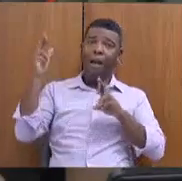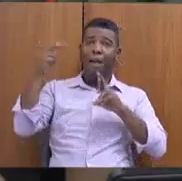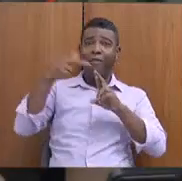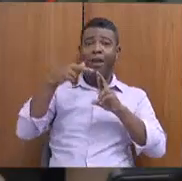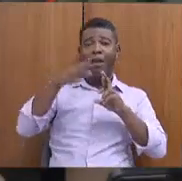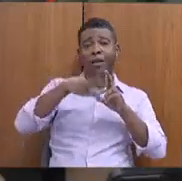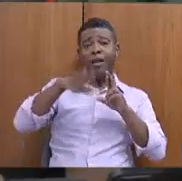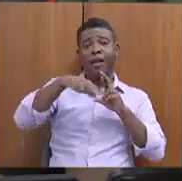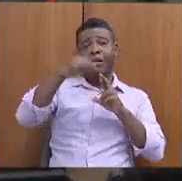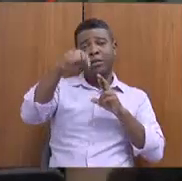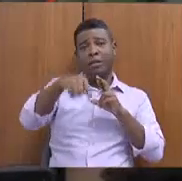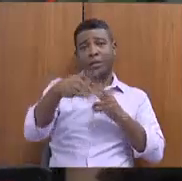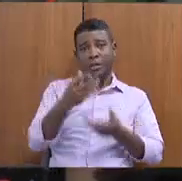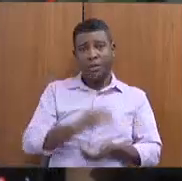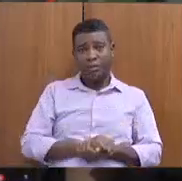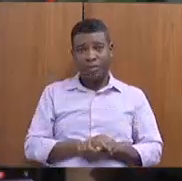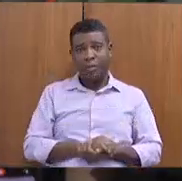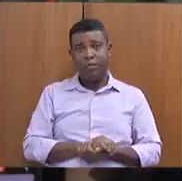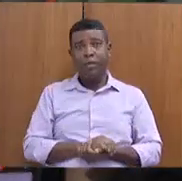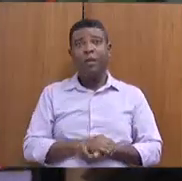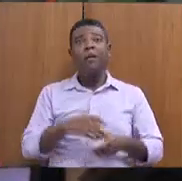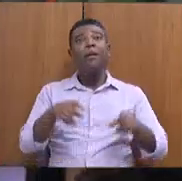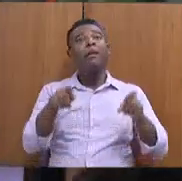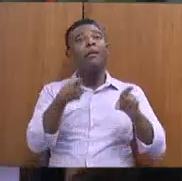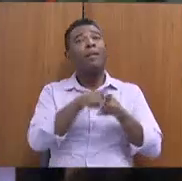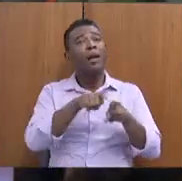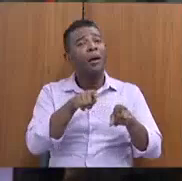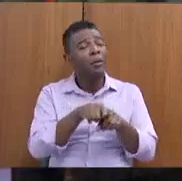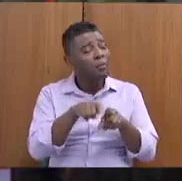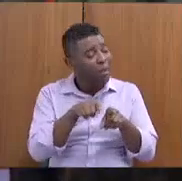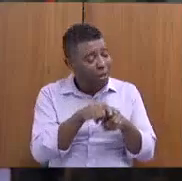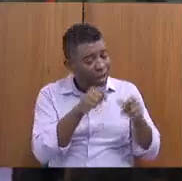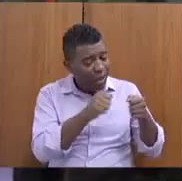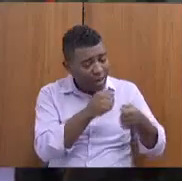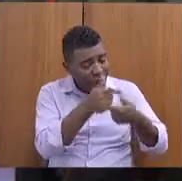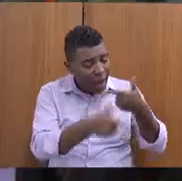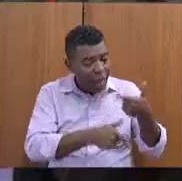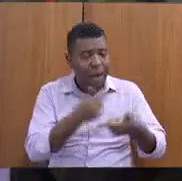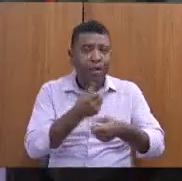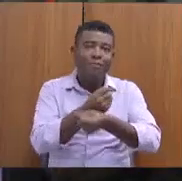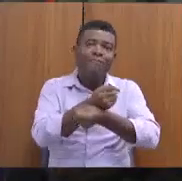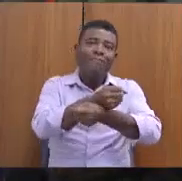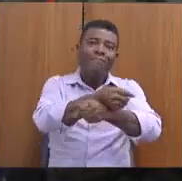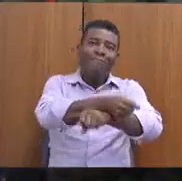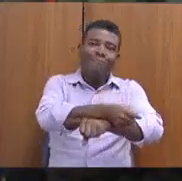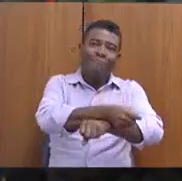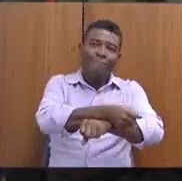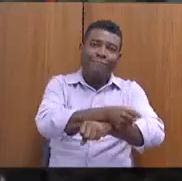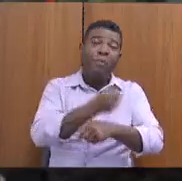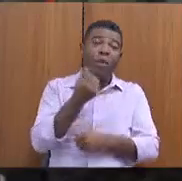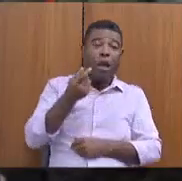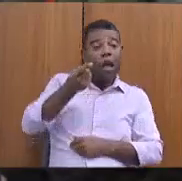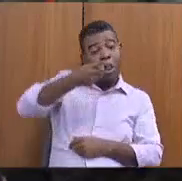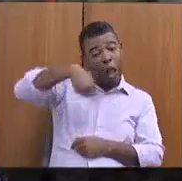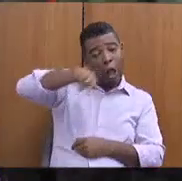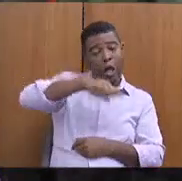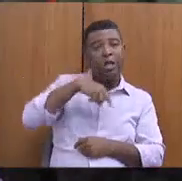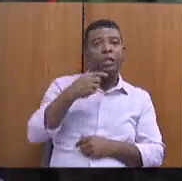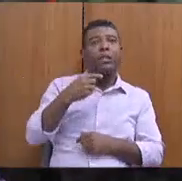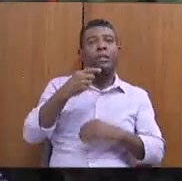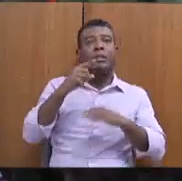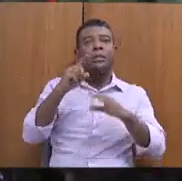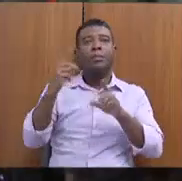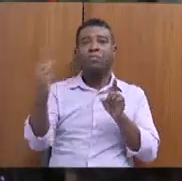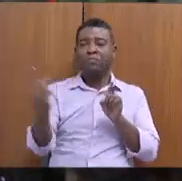O fluxo do trabalho escravo, que eu também quero chamar a atenção. Nós atendemos, acompanhamos a situação dos